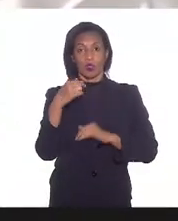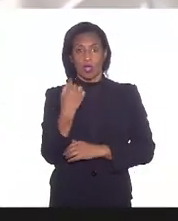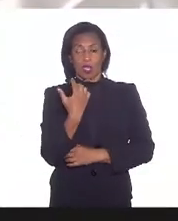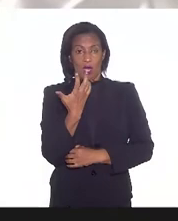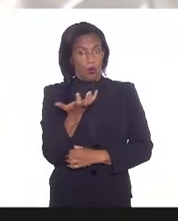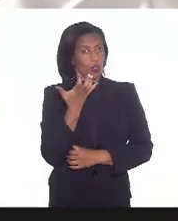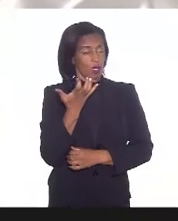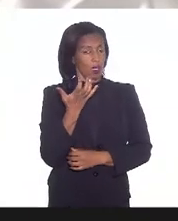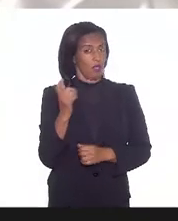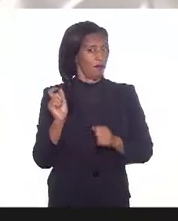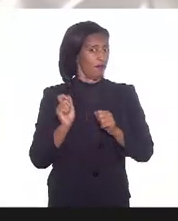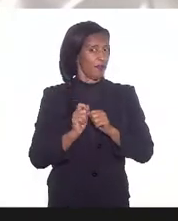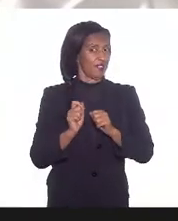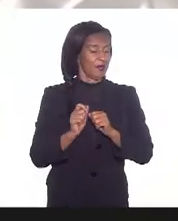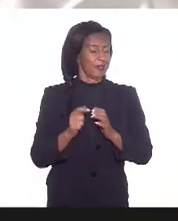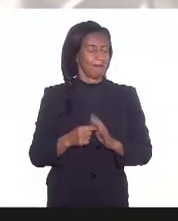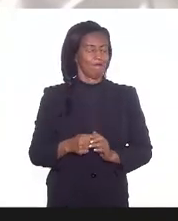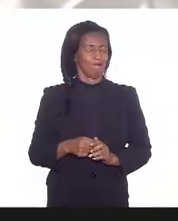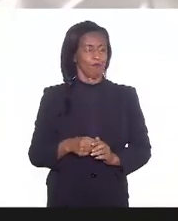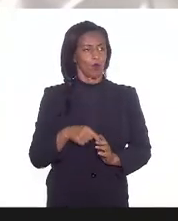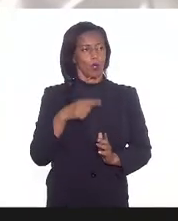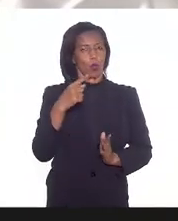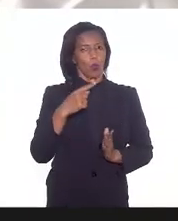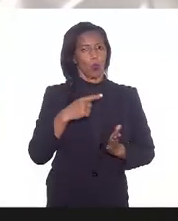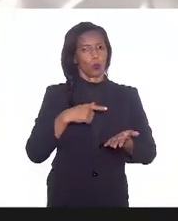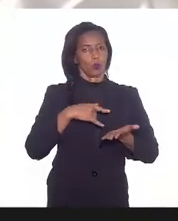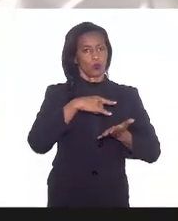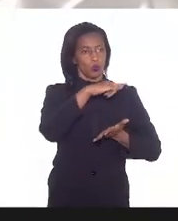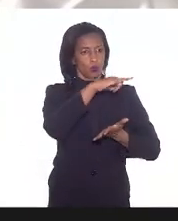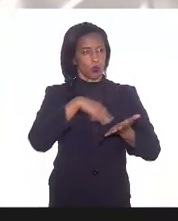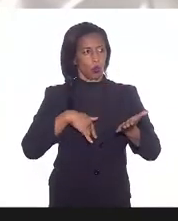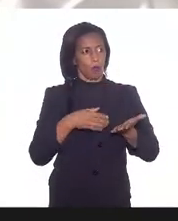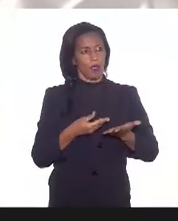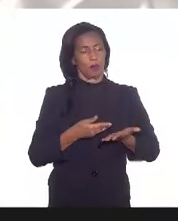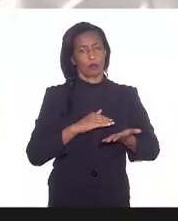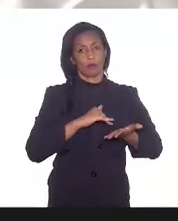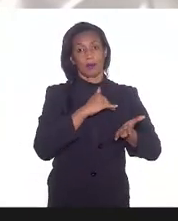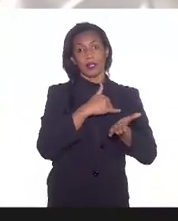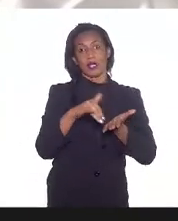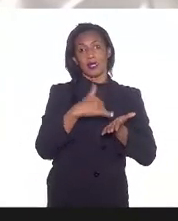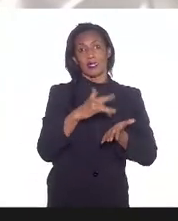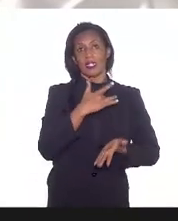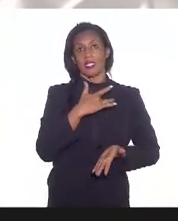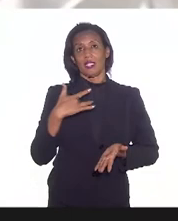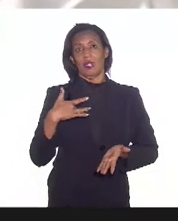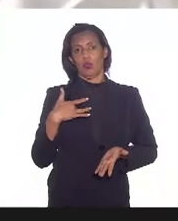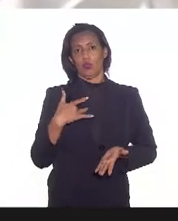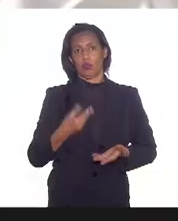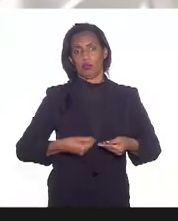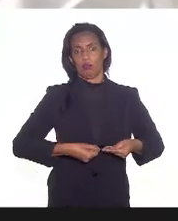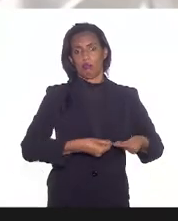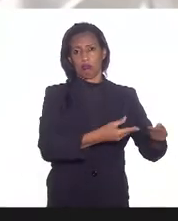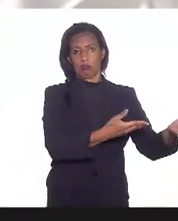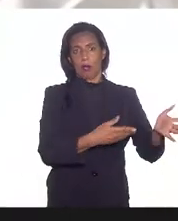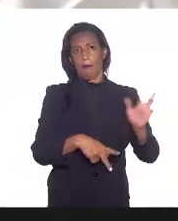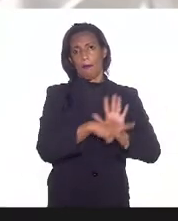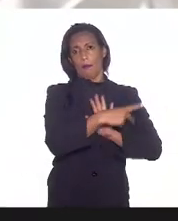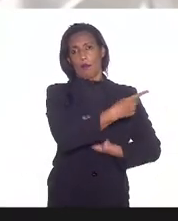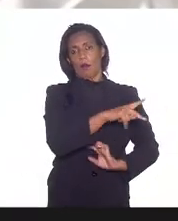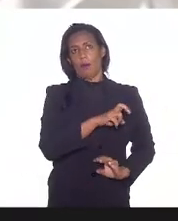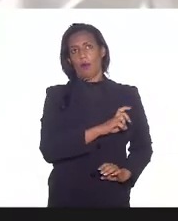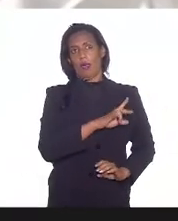fazer aqui um encaminhamento para a secretaria de saúde para a doutora heralda especificamente